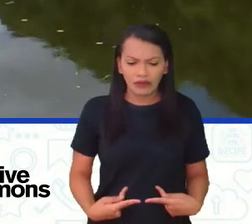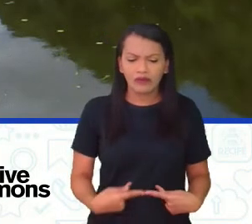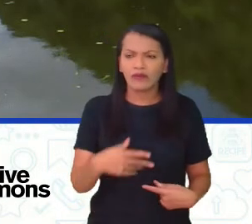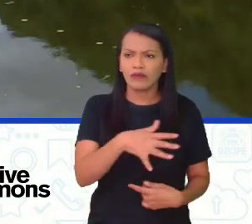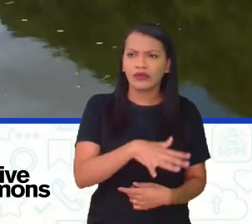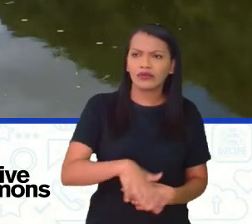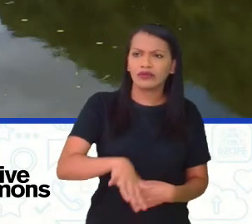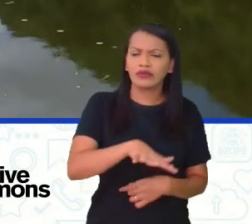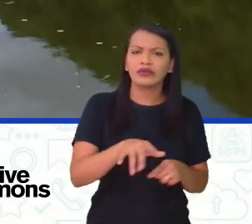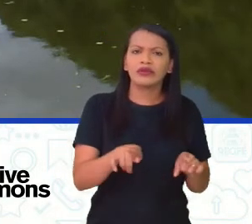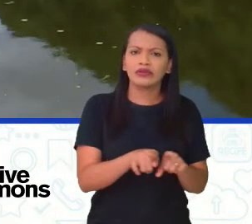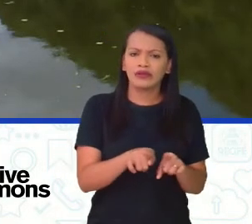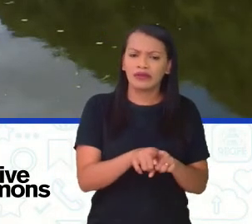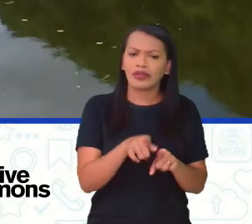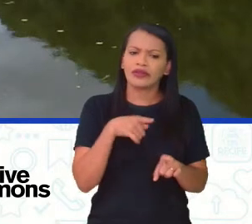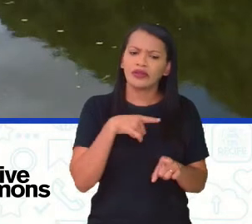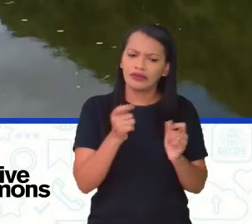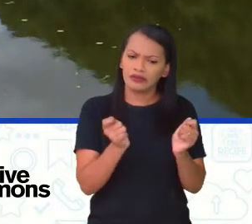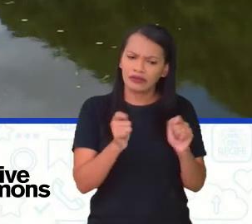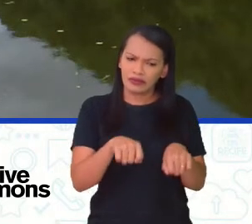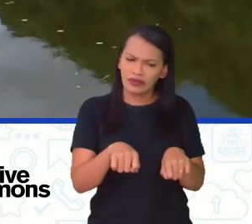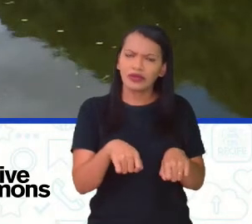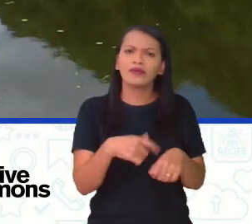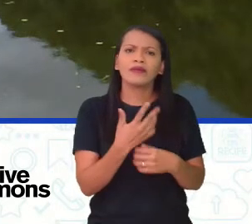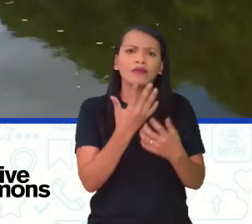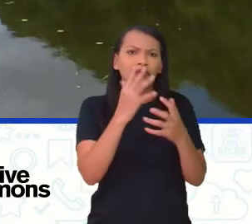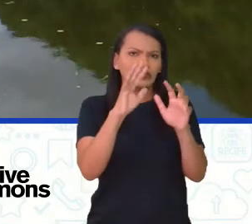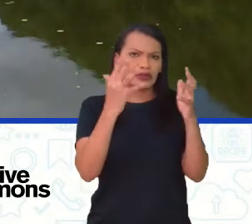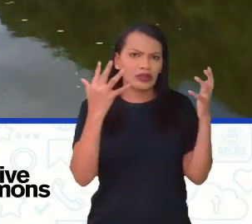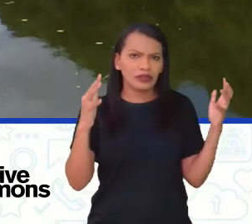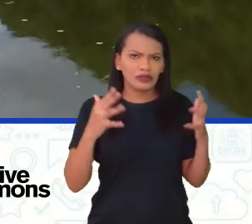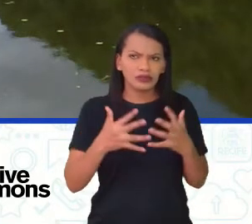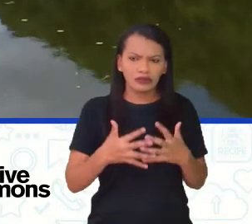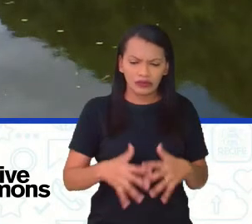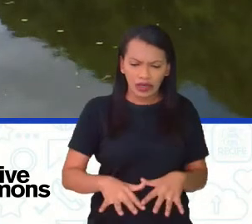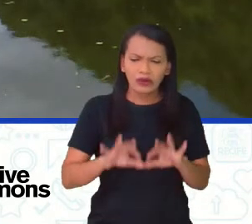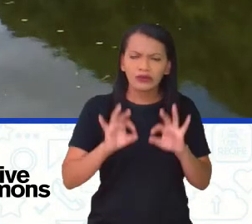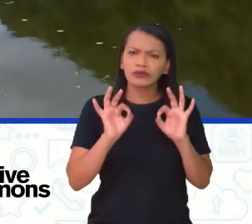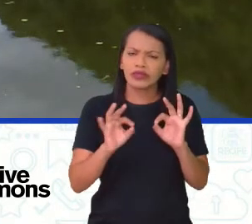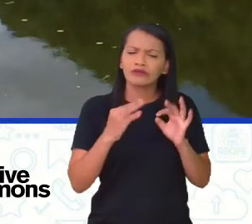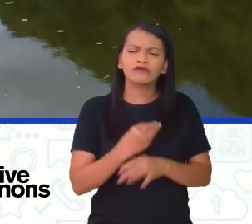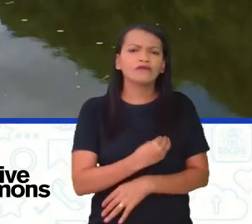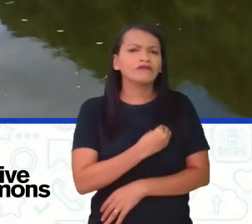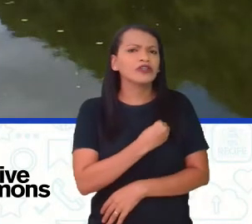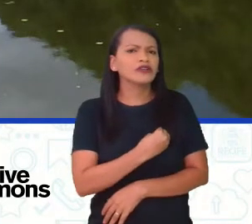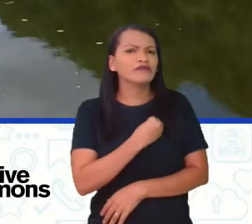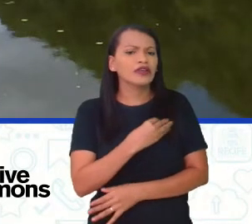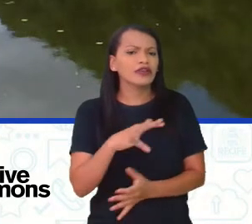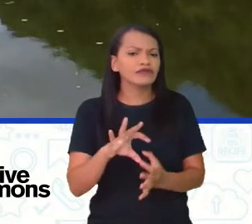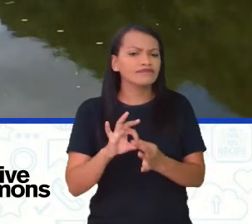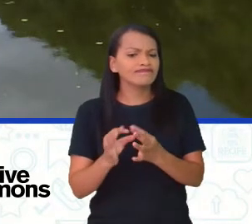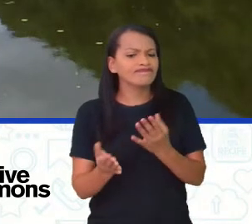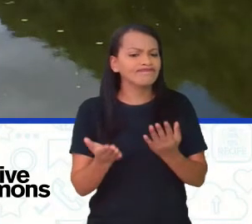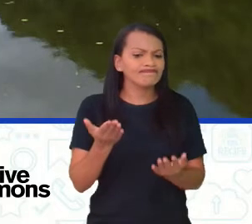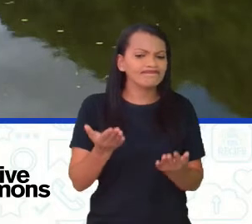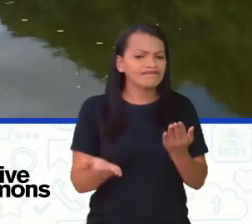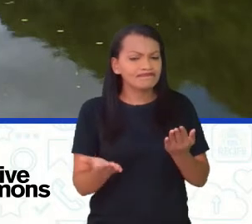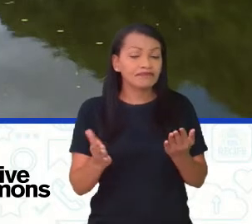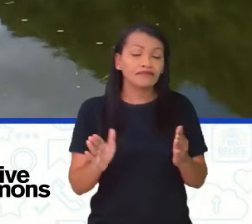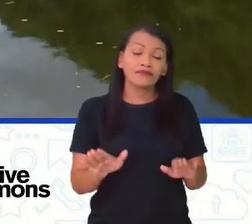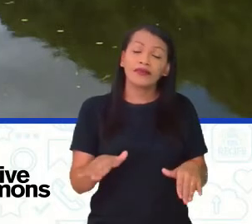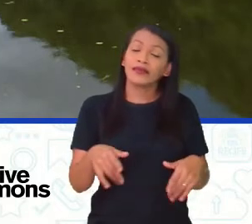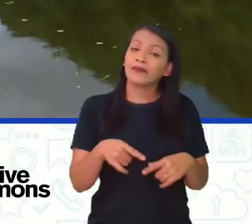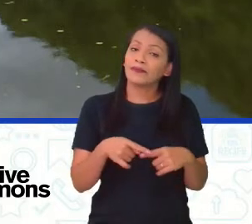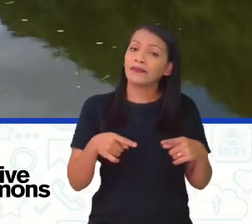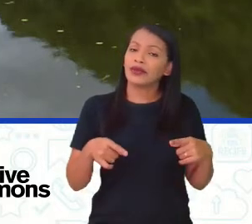espaço que também possa se ter um ambiente natural, né, e viver de uma forma equilibrada. No entanto,